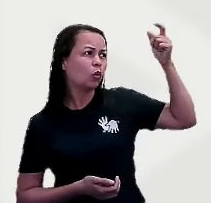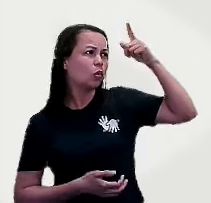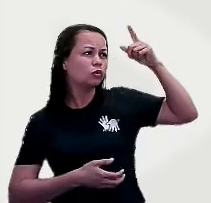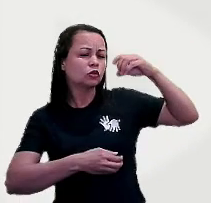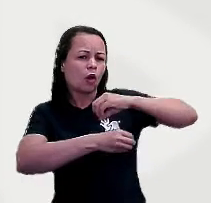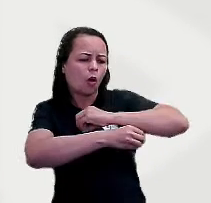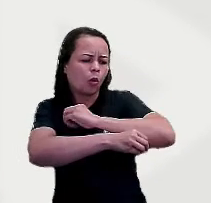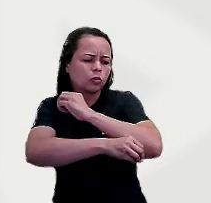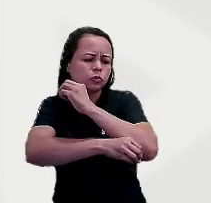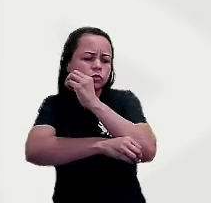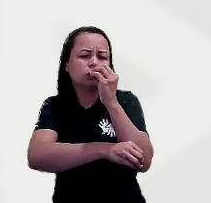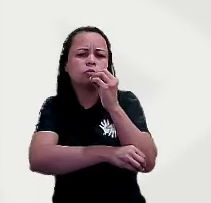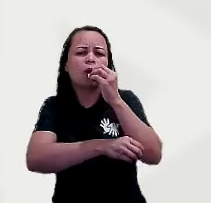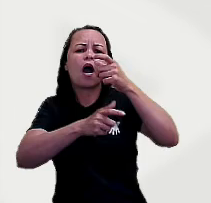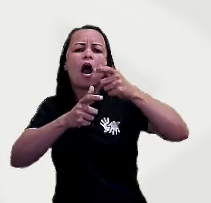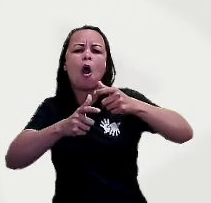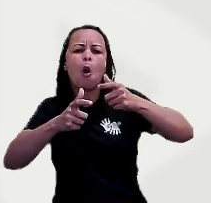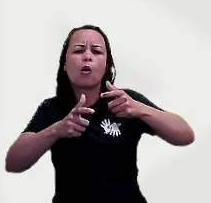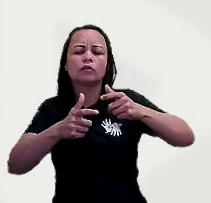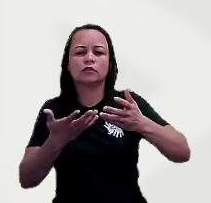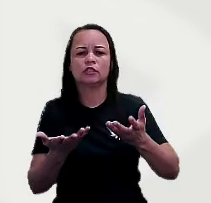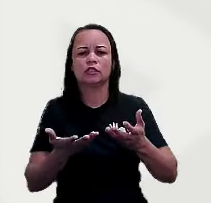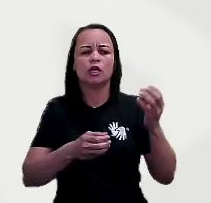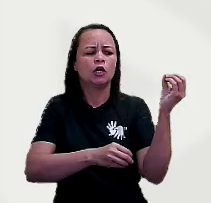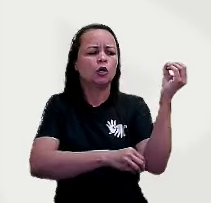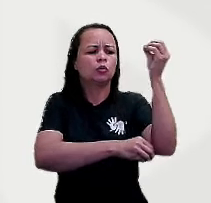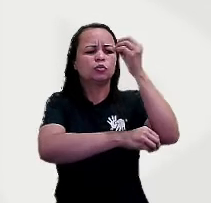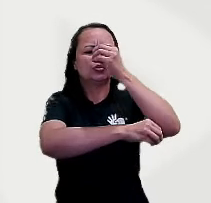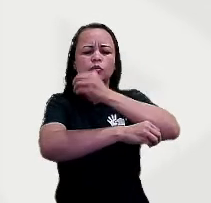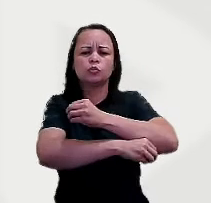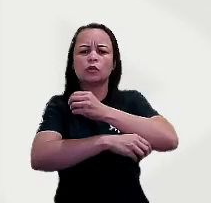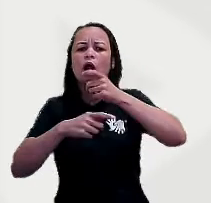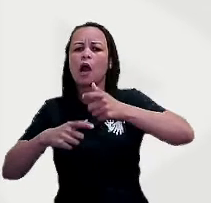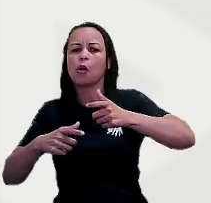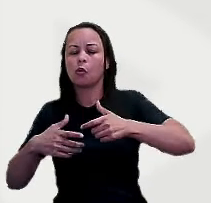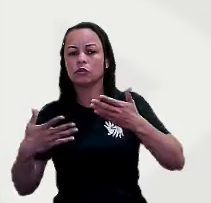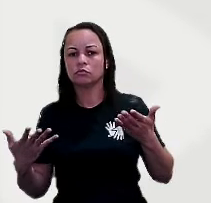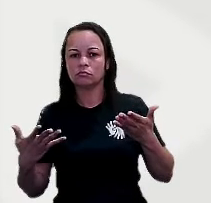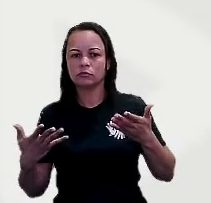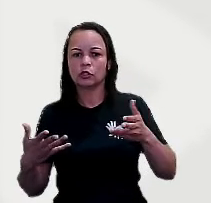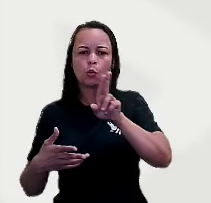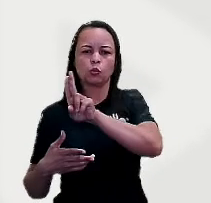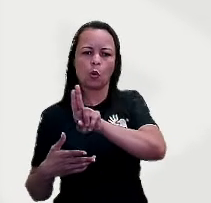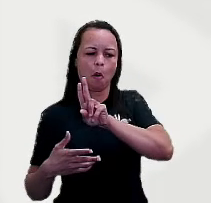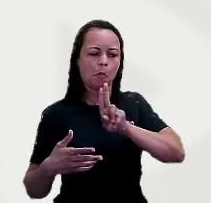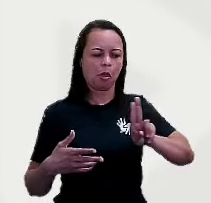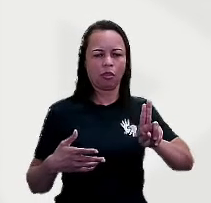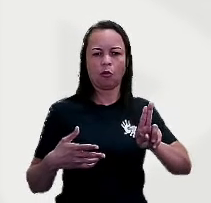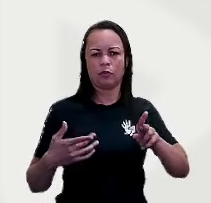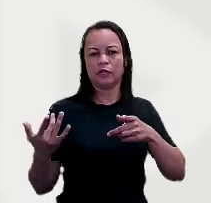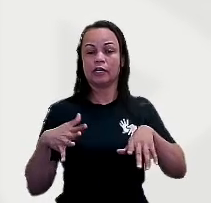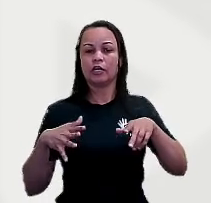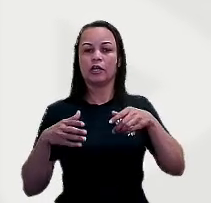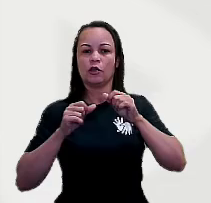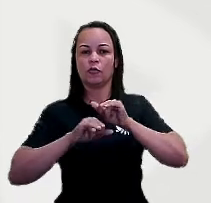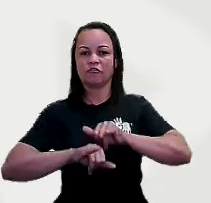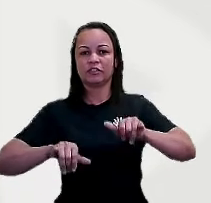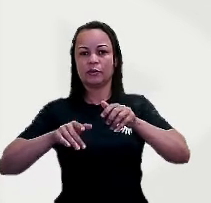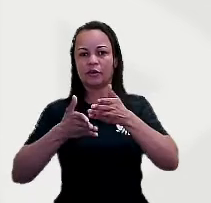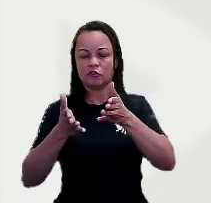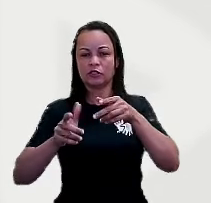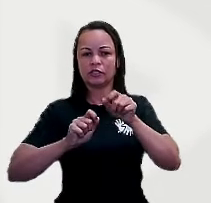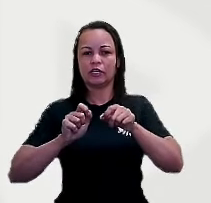tracinho e se põe no tracinho. Eu falei para vocês ao longo da nossa aula que o sol nasce no